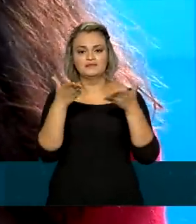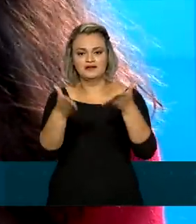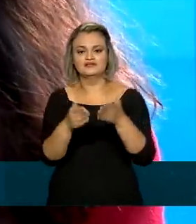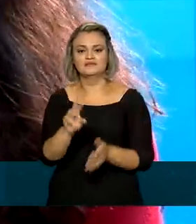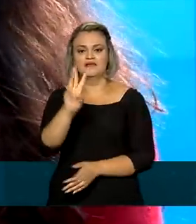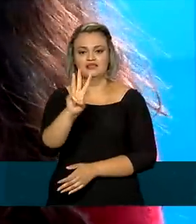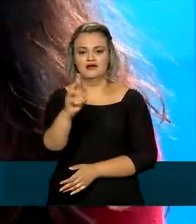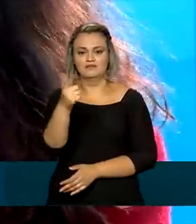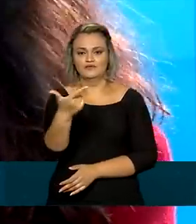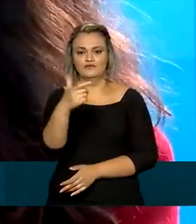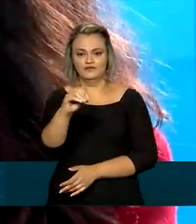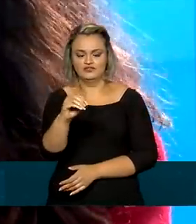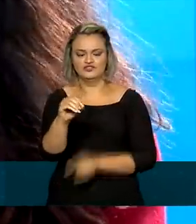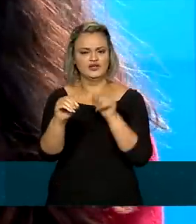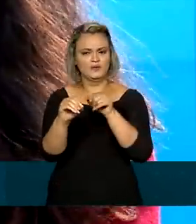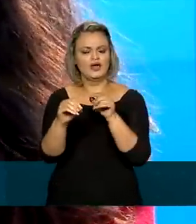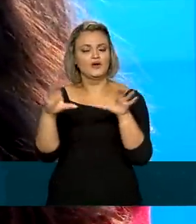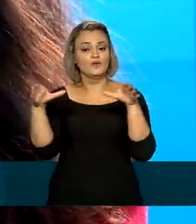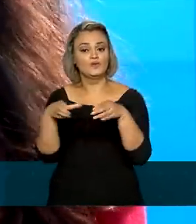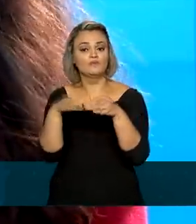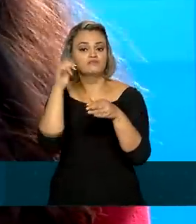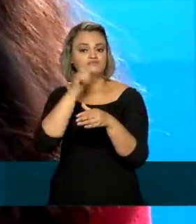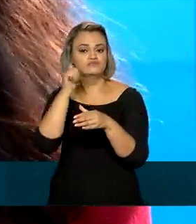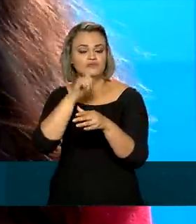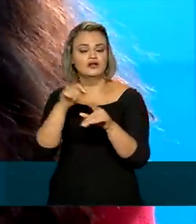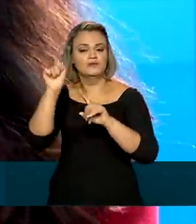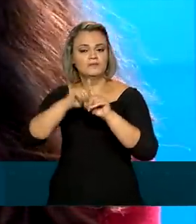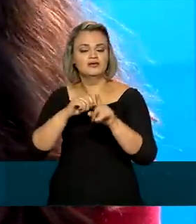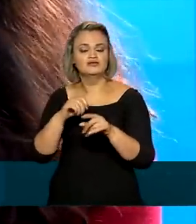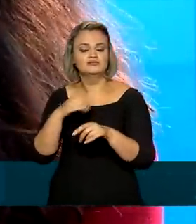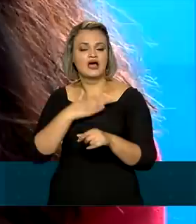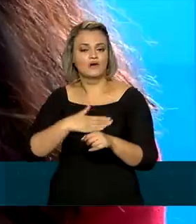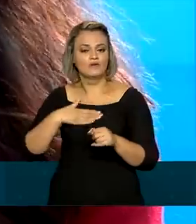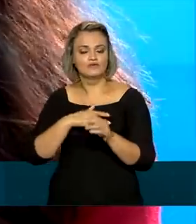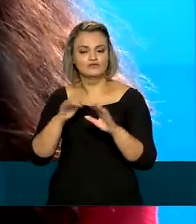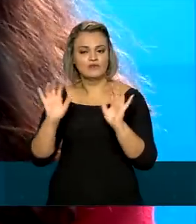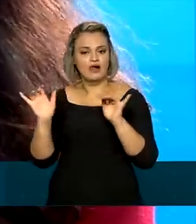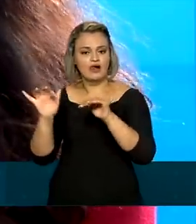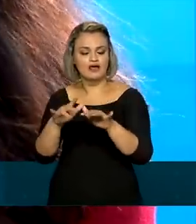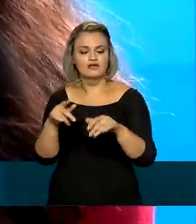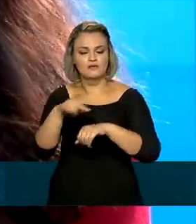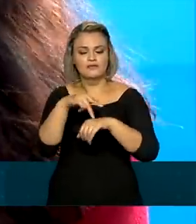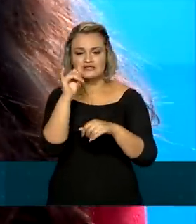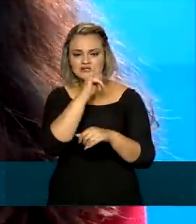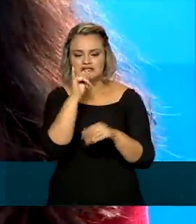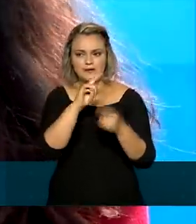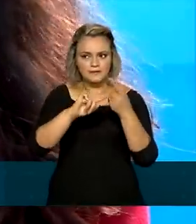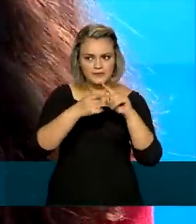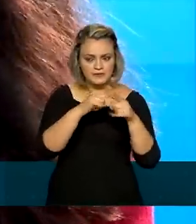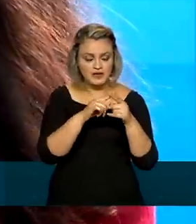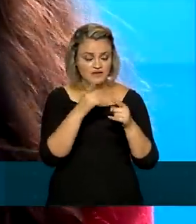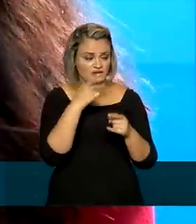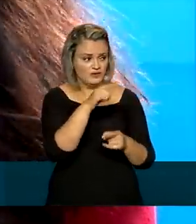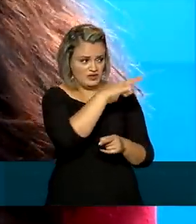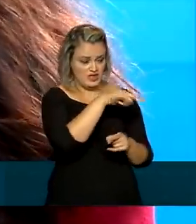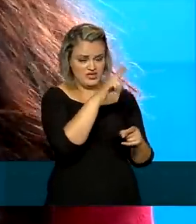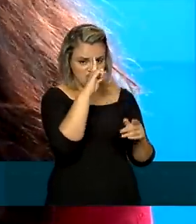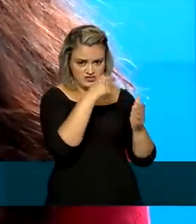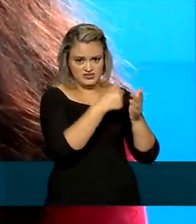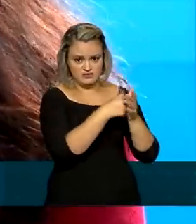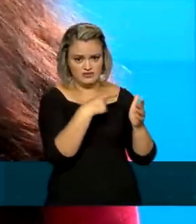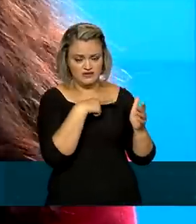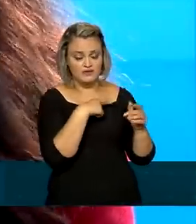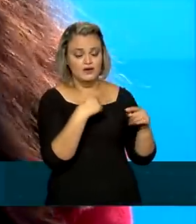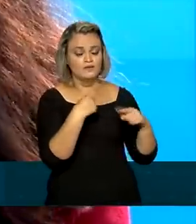W20, grupo de mulheres que se reuniu no mês de agosto na Itália, explica que a decisão final dos líderes é embasada